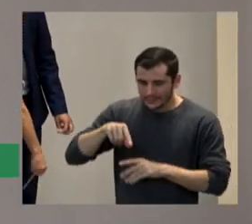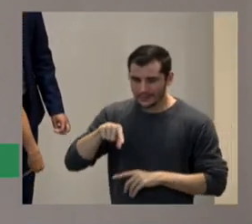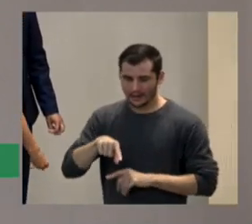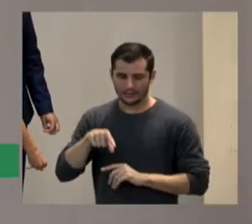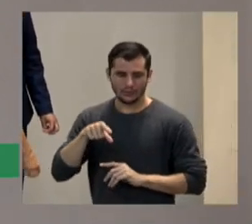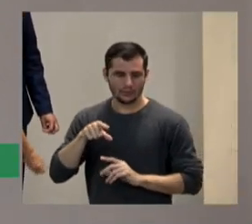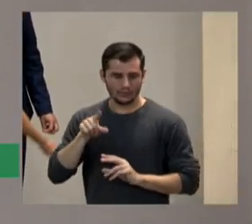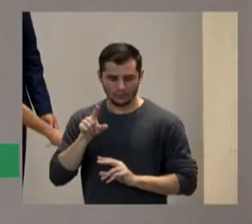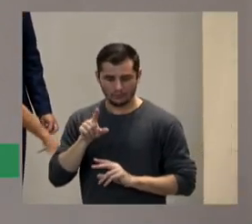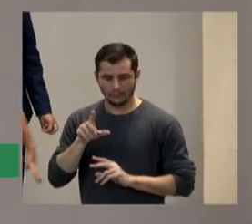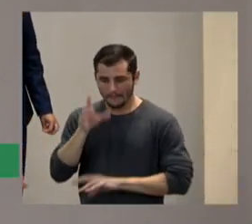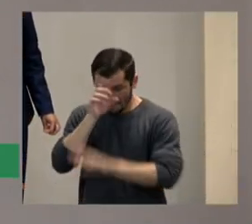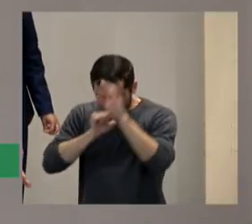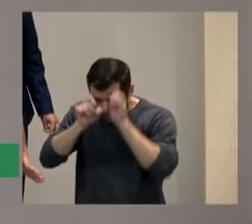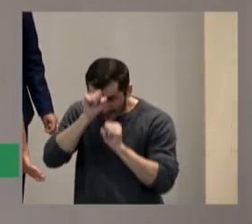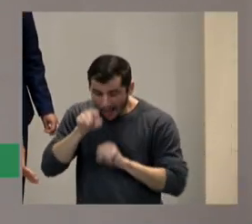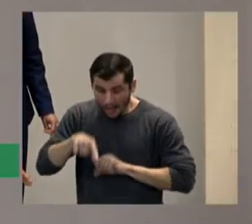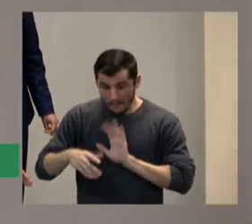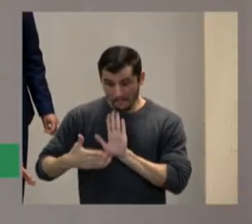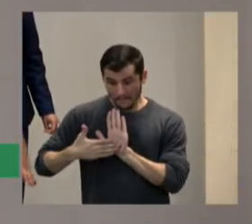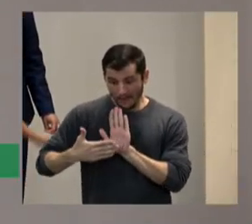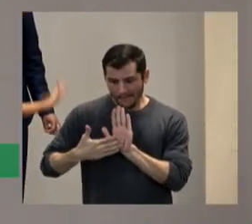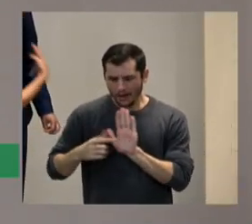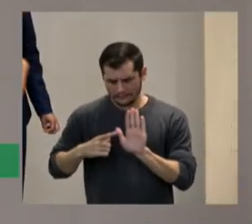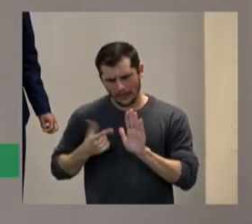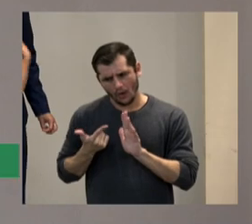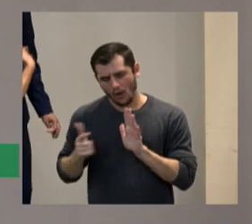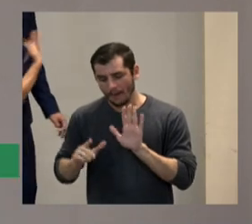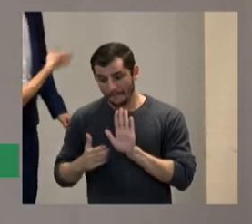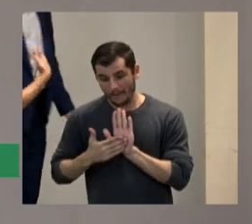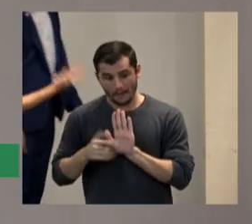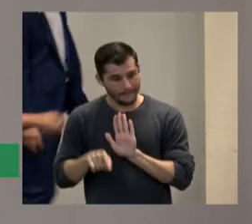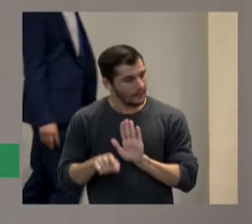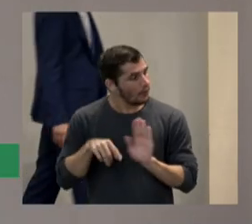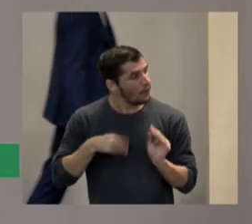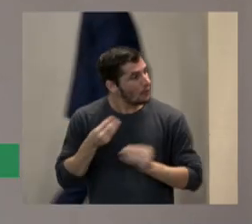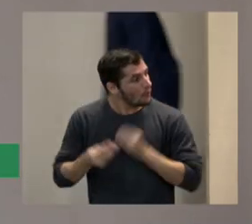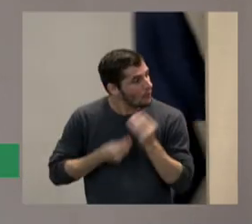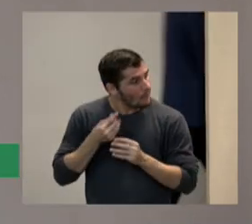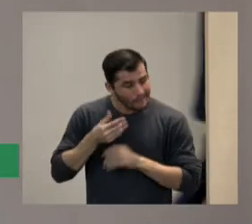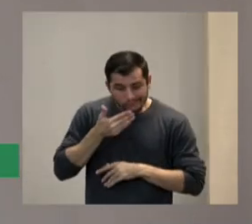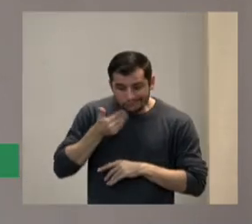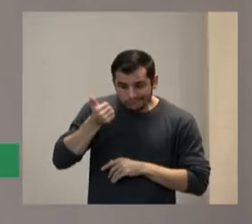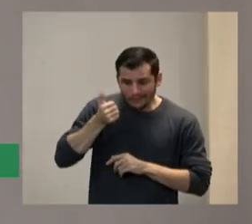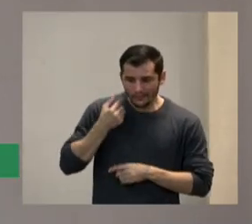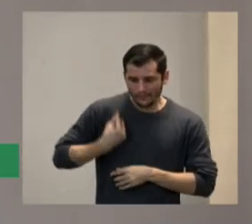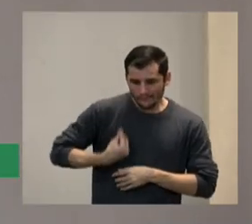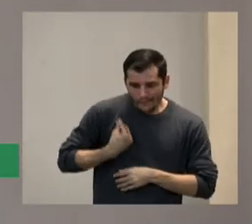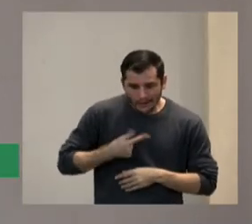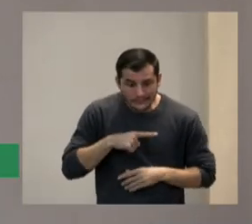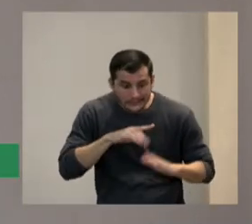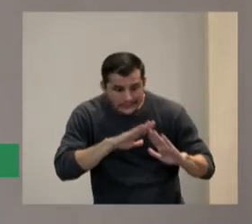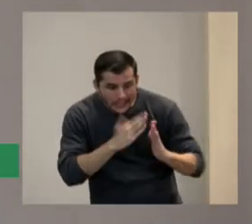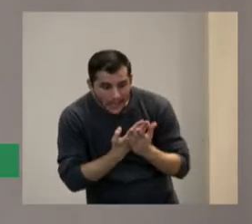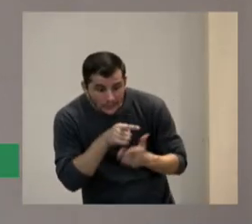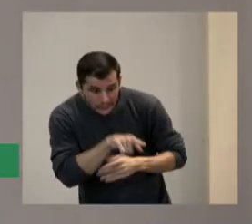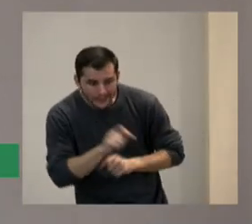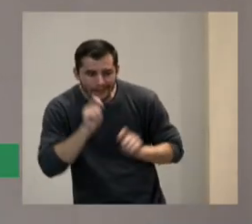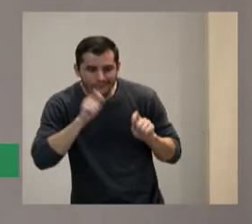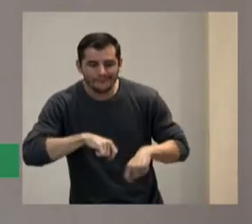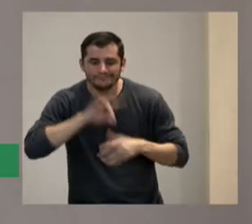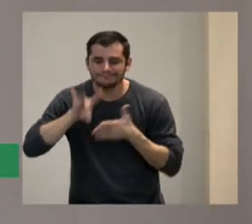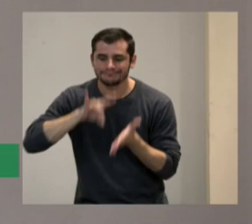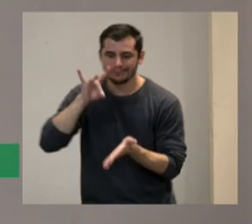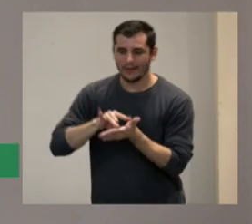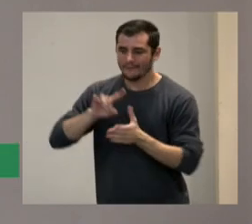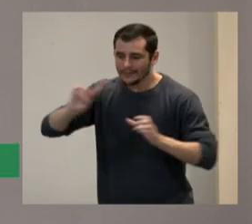que sirven para melhorar nossa escola que nossa escola seja realmente inclusiva que